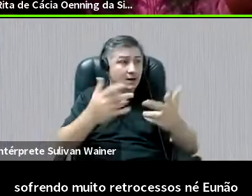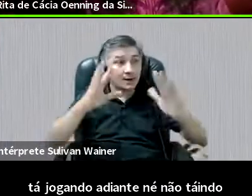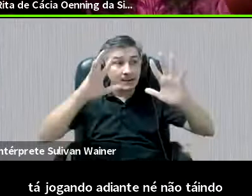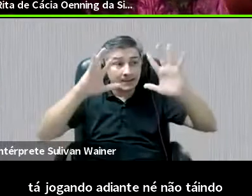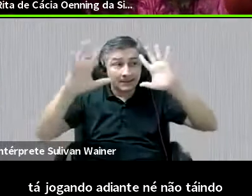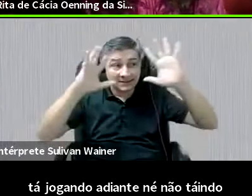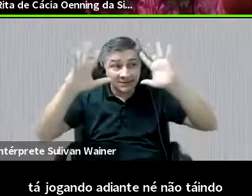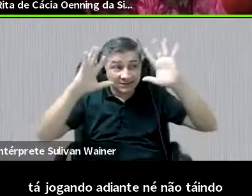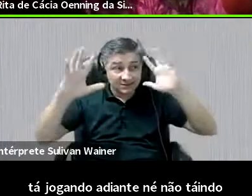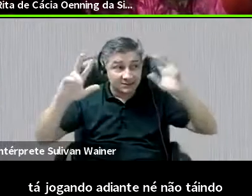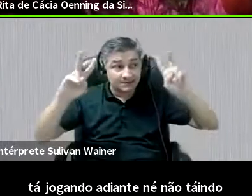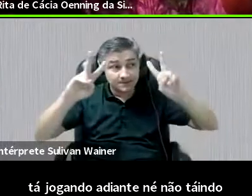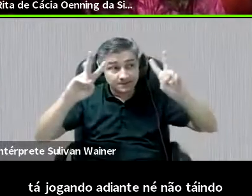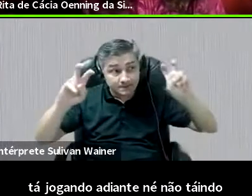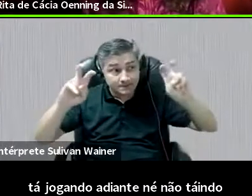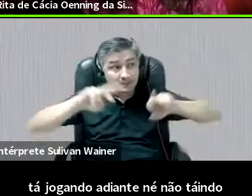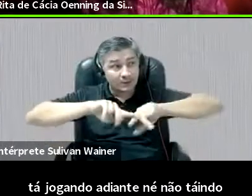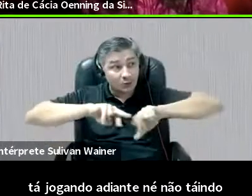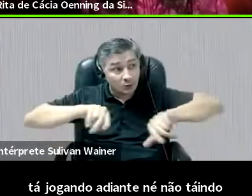as...